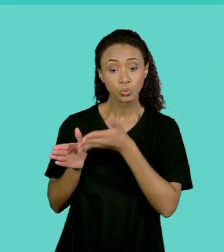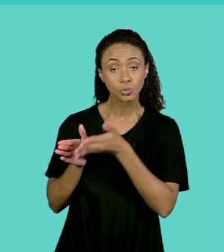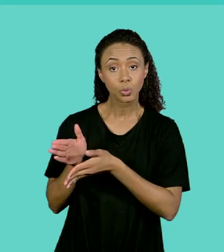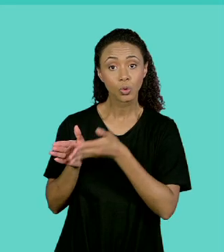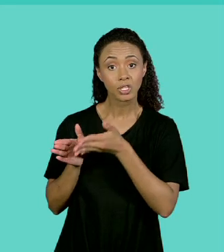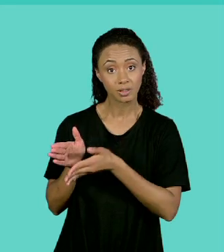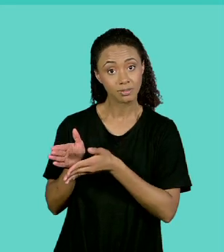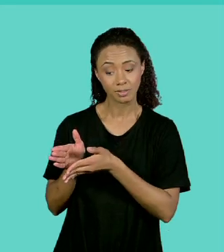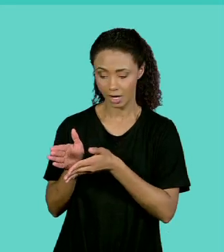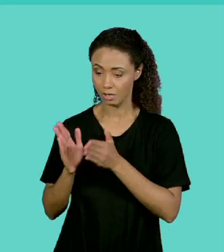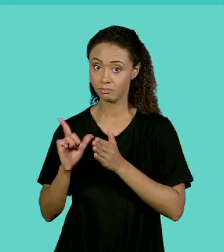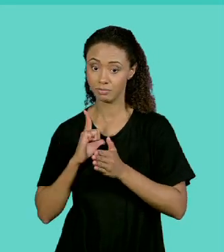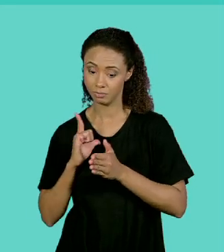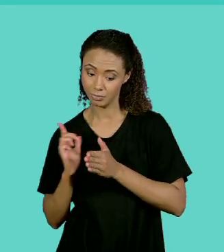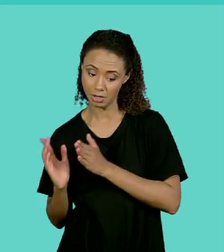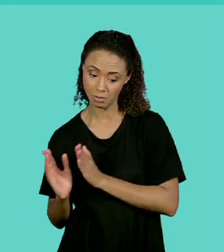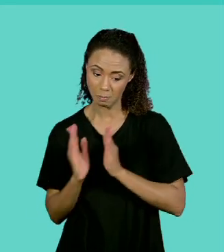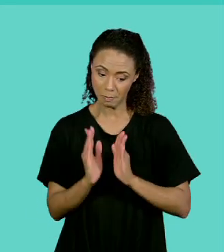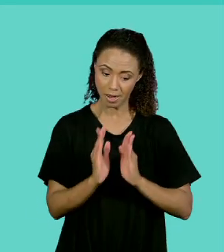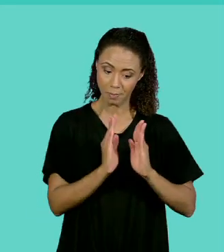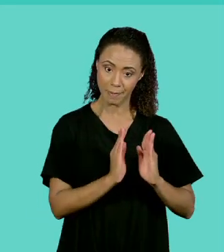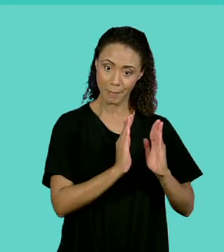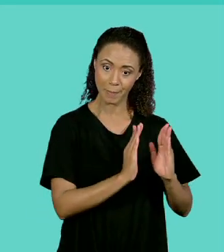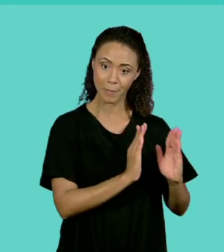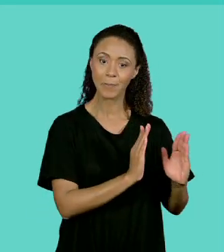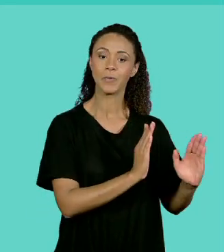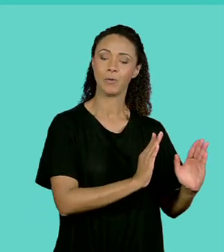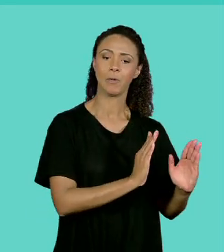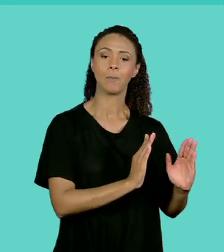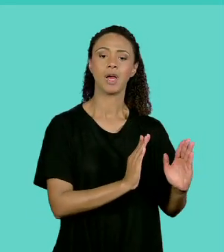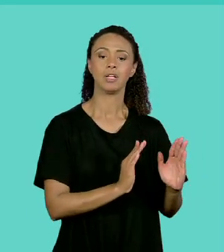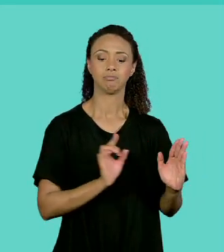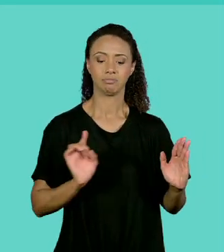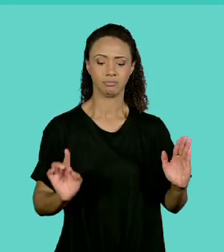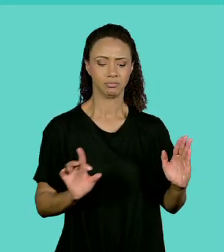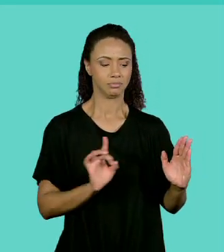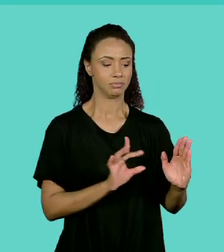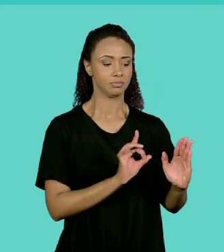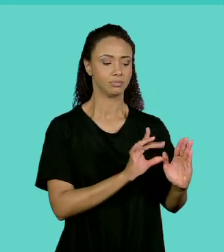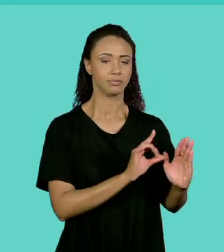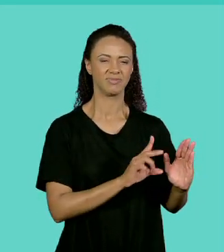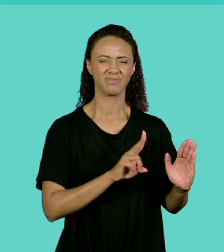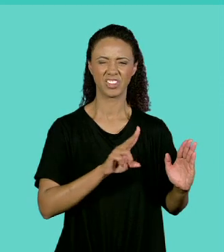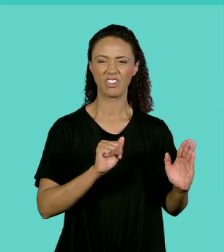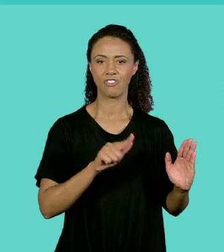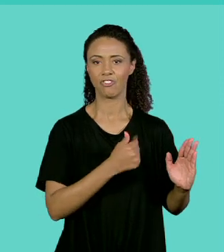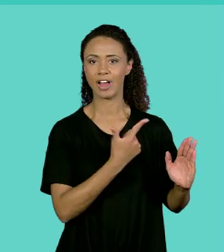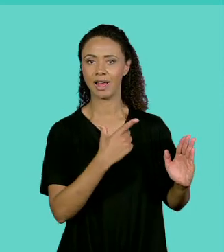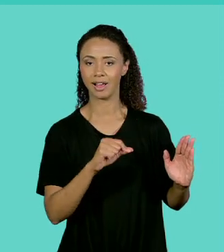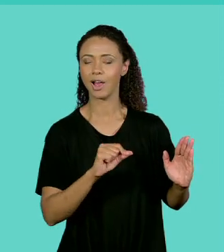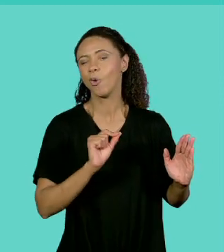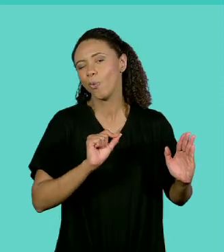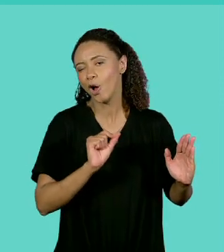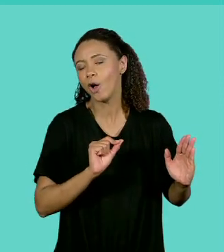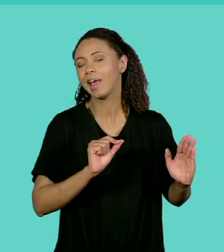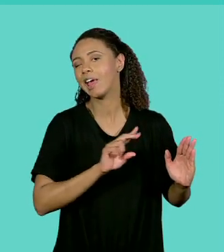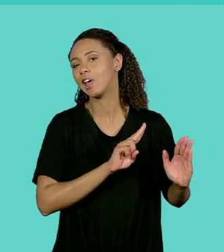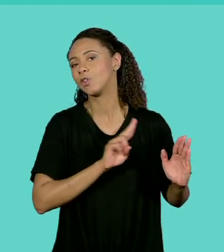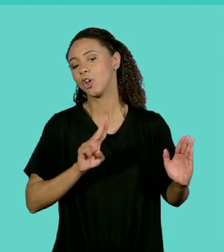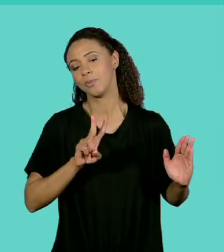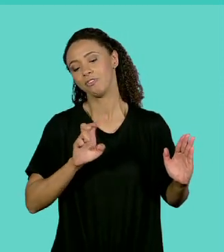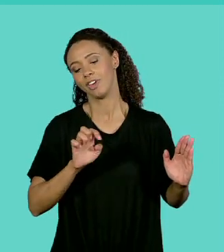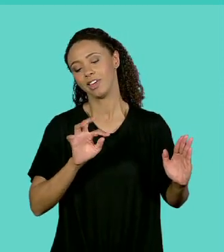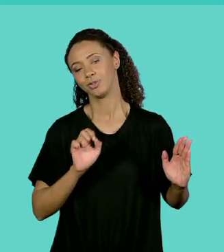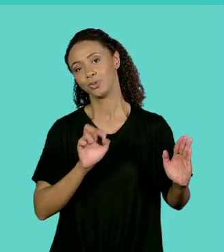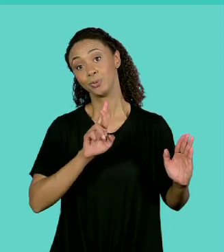vet, como um conjunto e aí eu vou dizer quantos vagões eu vou ter nesse vetor ou quantos compartimentos eu vou ter. E